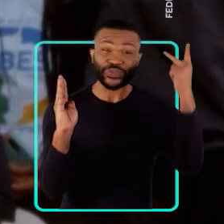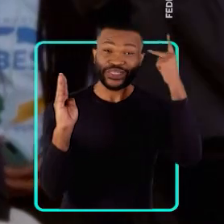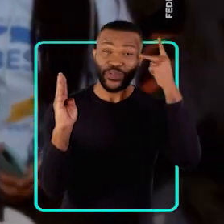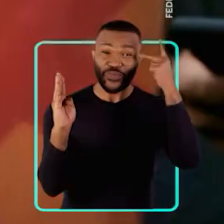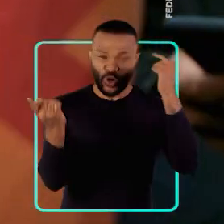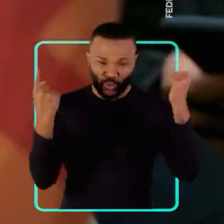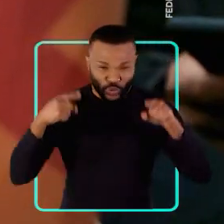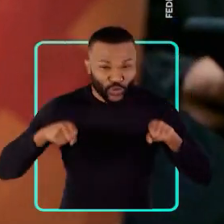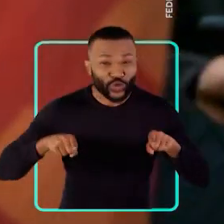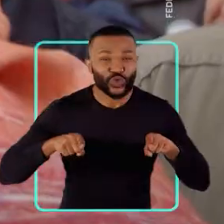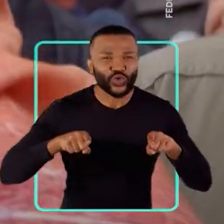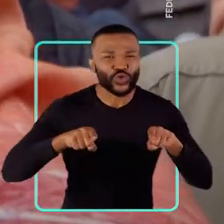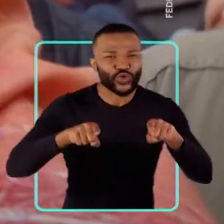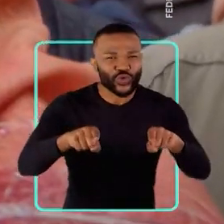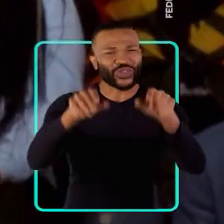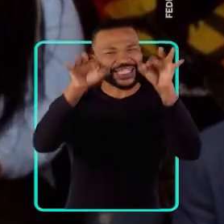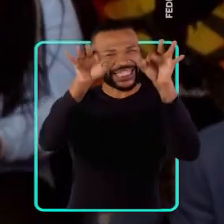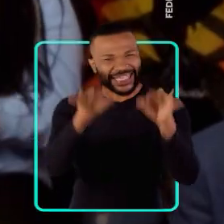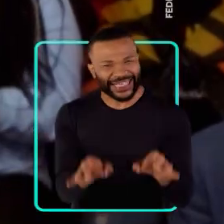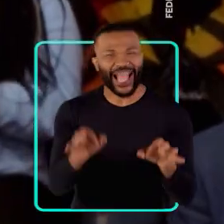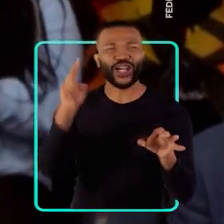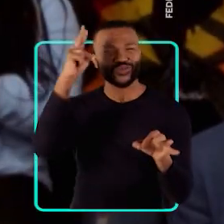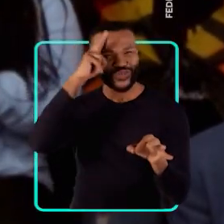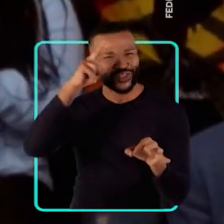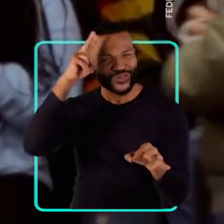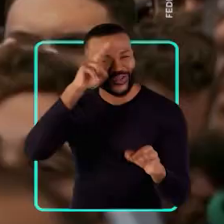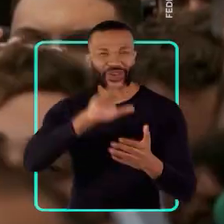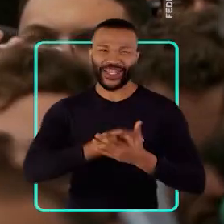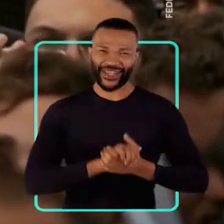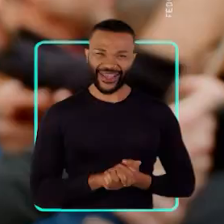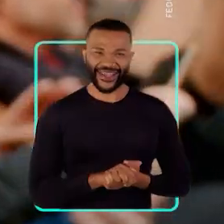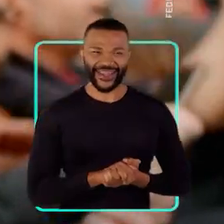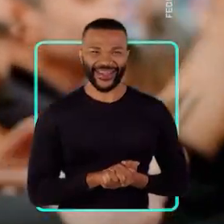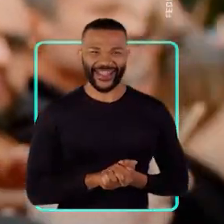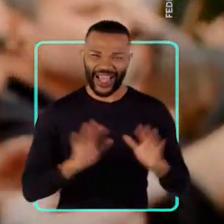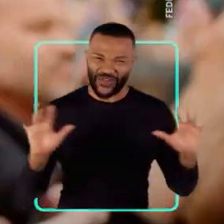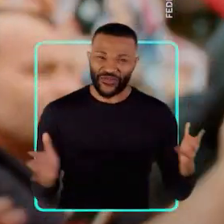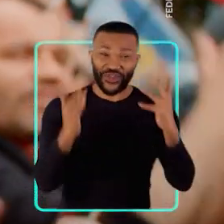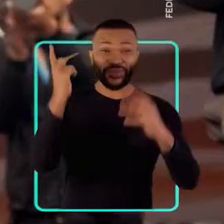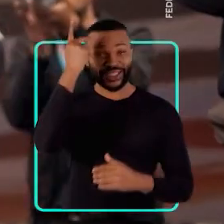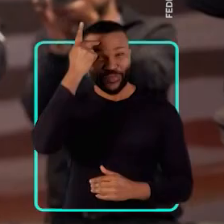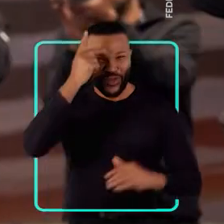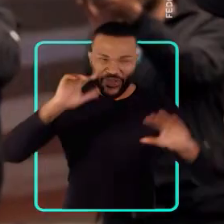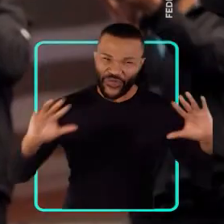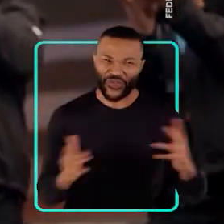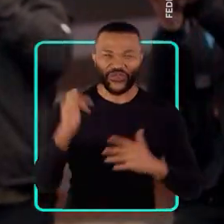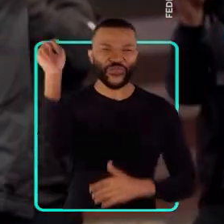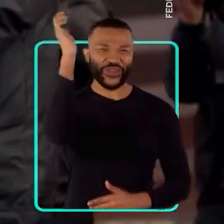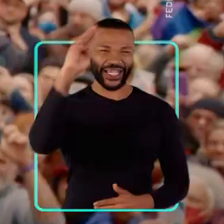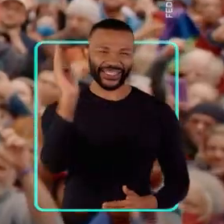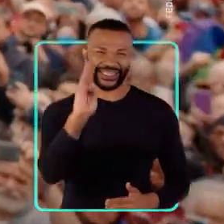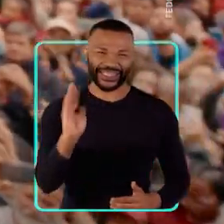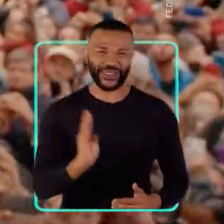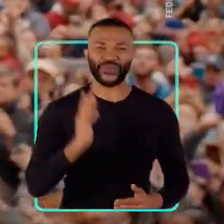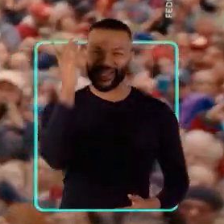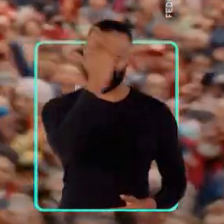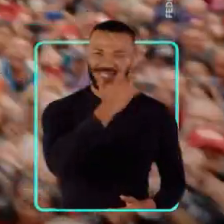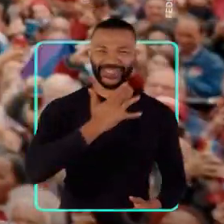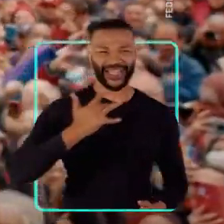Brasil e São Paulo remando junto pro mesmo lado certo da história? Viva São Paulo! Viva o Brasil!